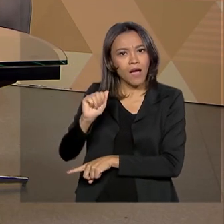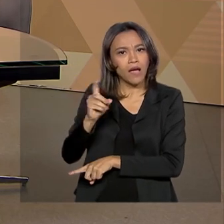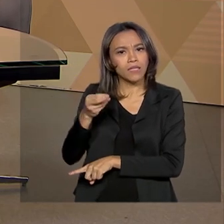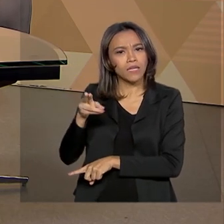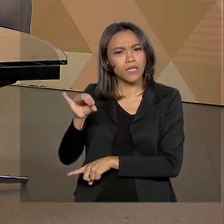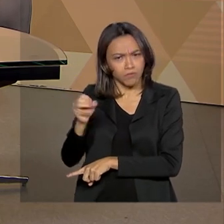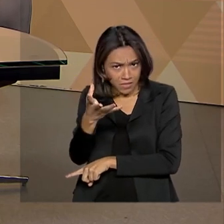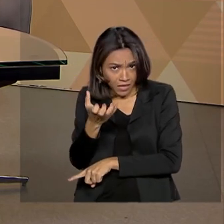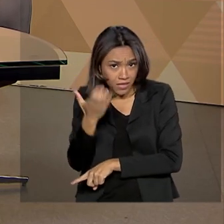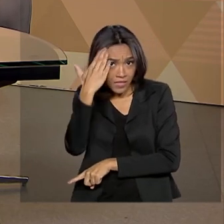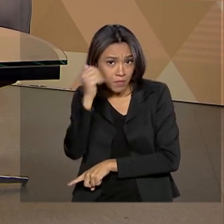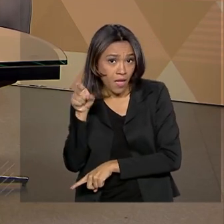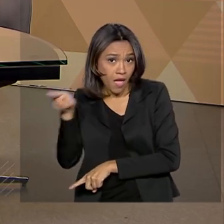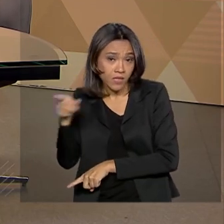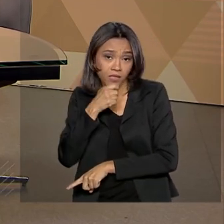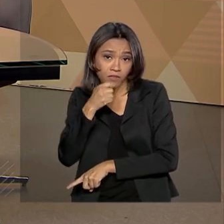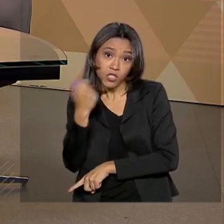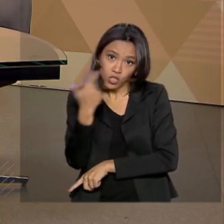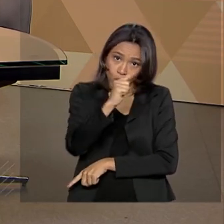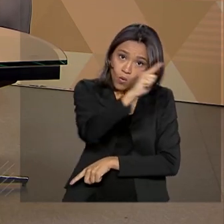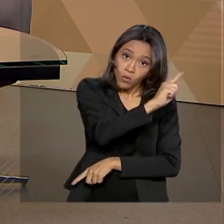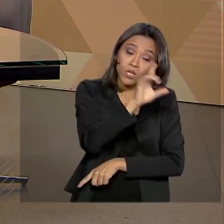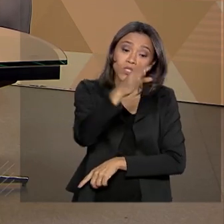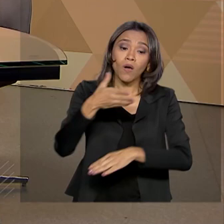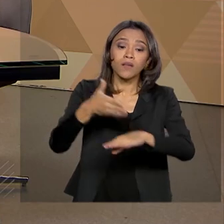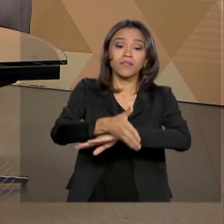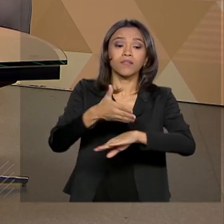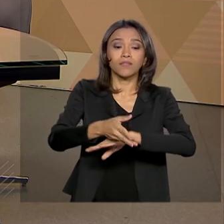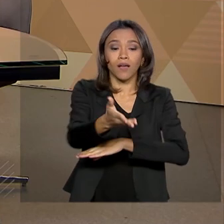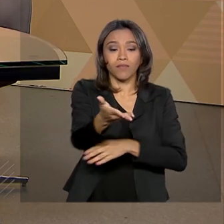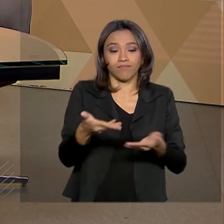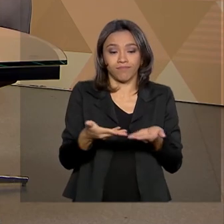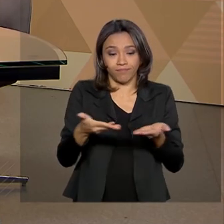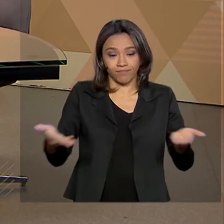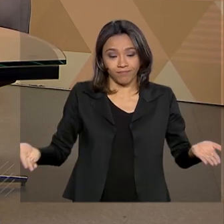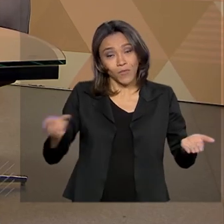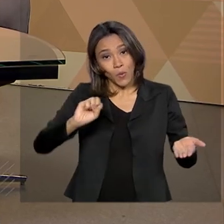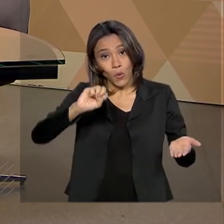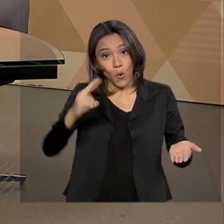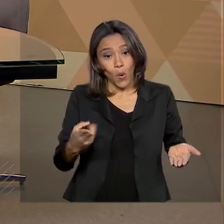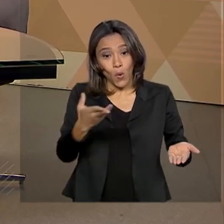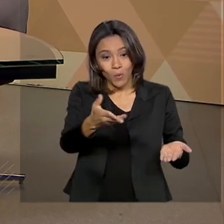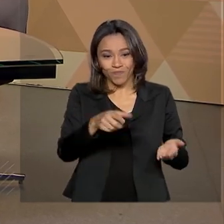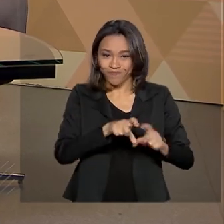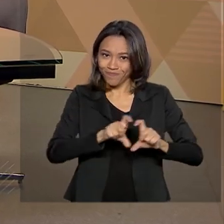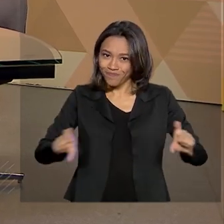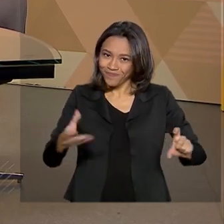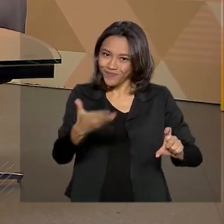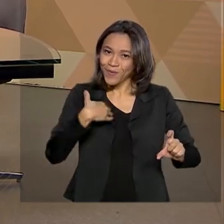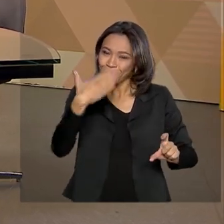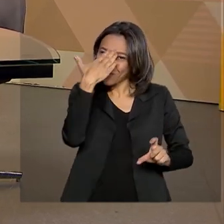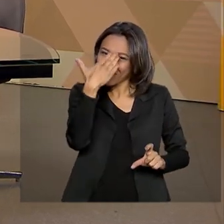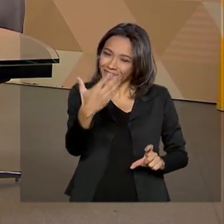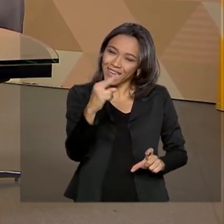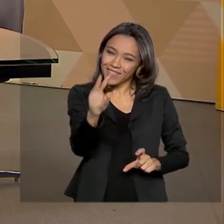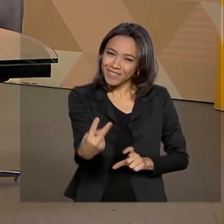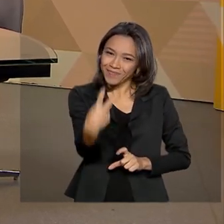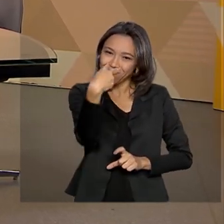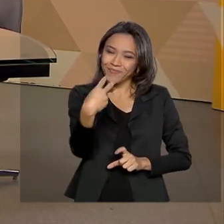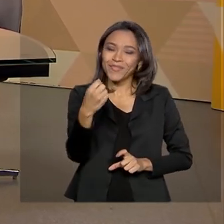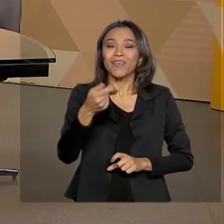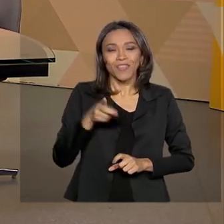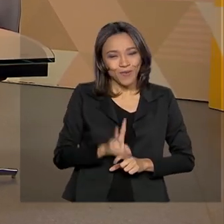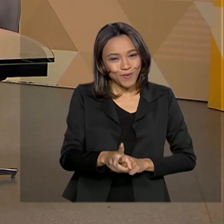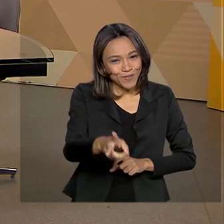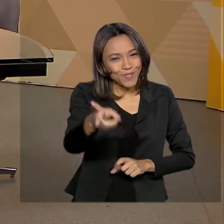se você quiser rever esta ou outras entrevistas, basta acessar nosso canal no YouTube ou o EBC Play. Obrigada pela sua companhia e o